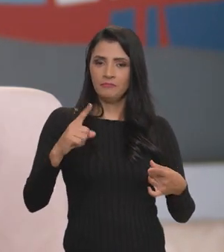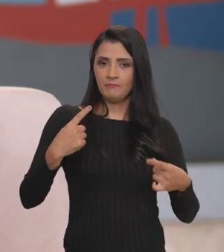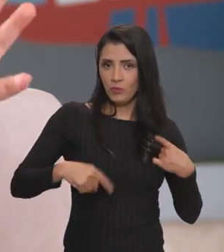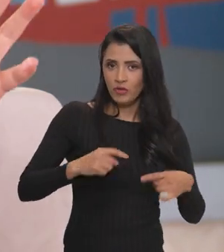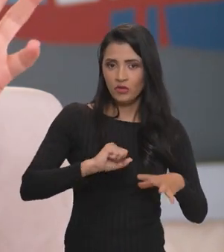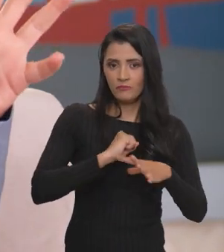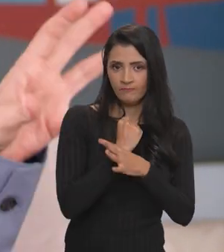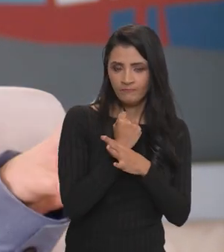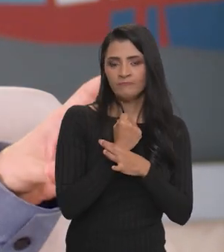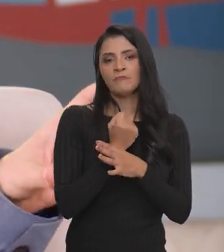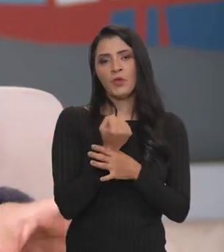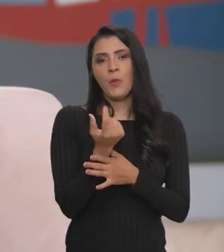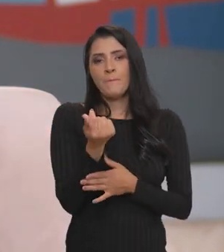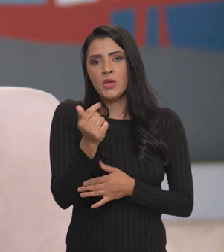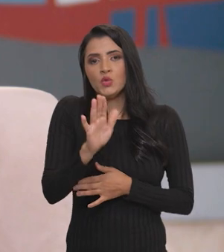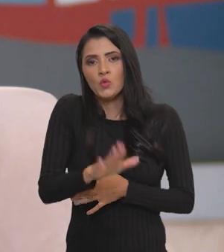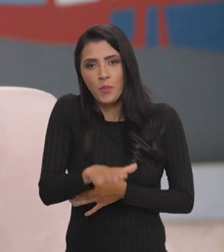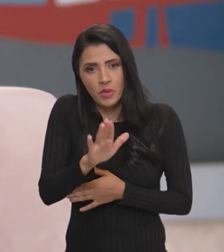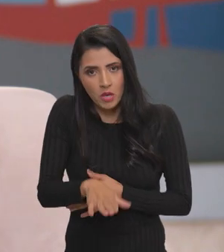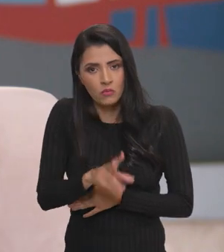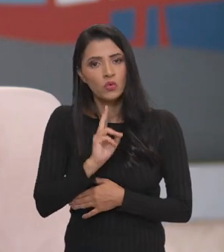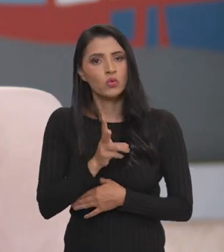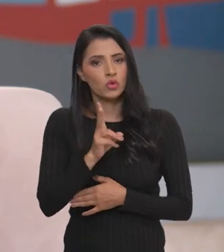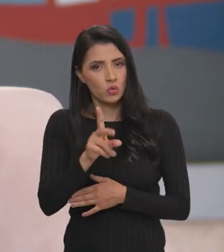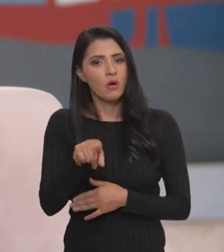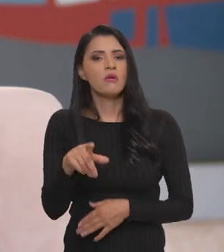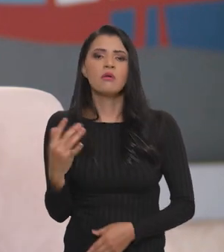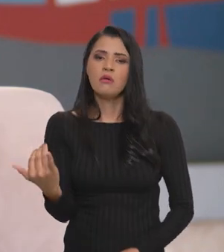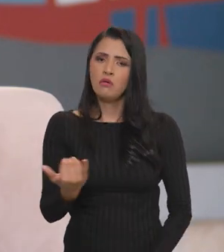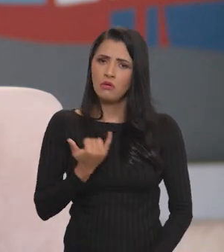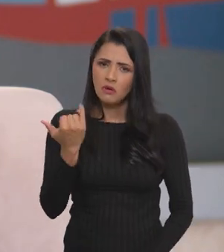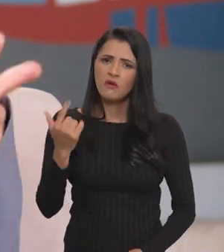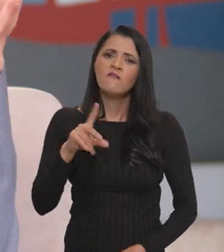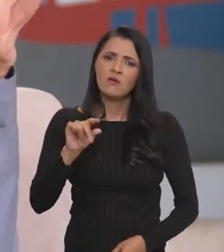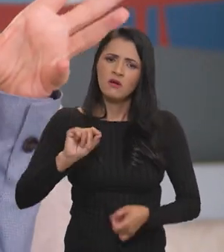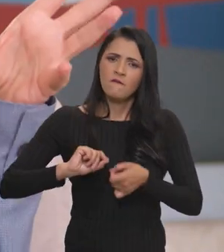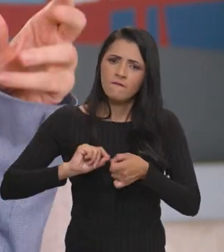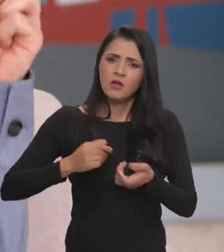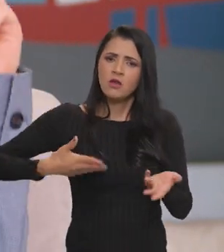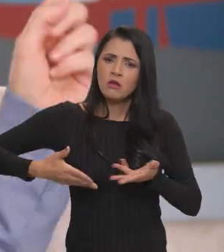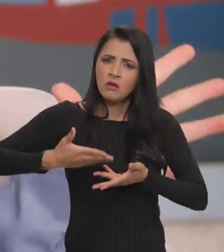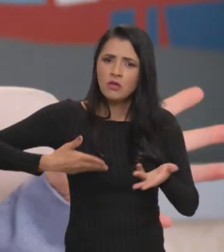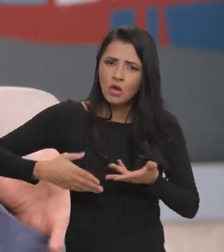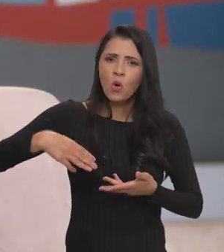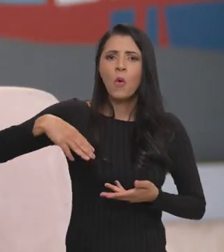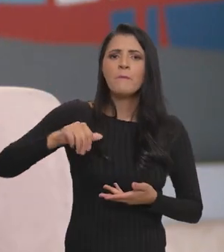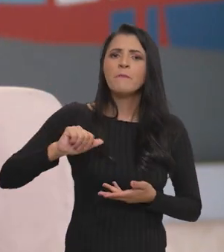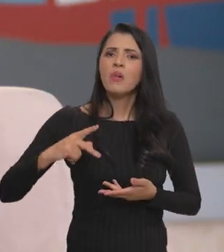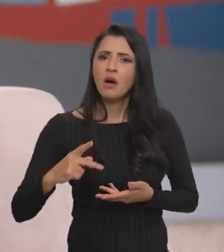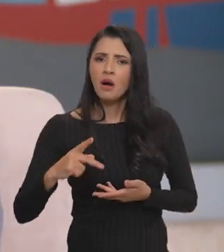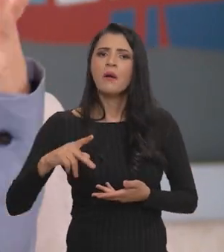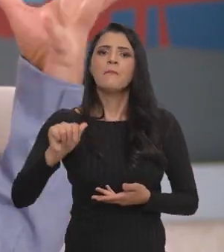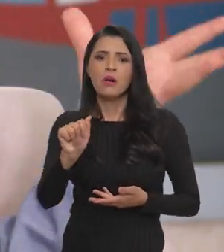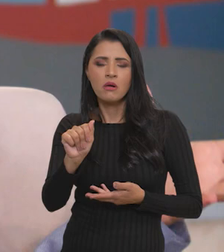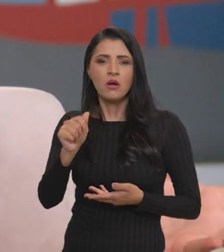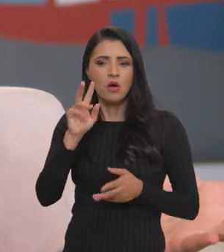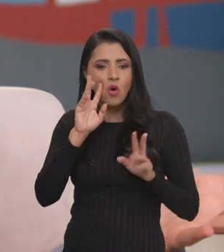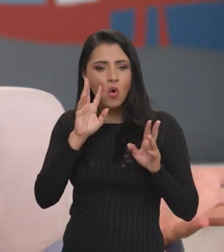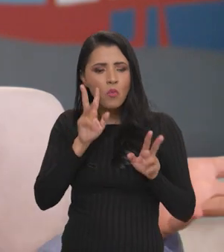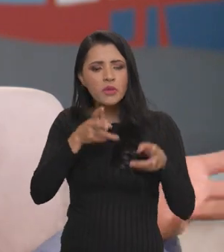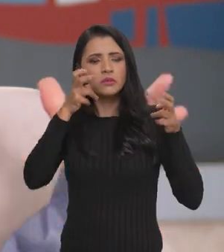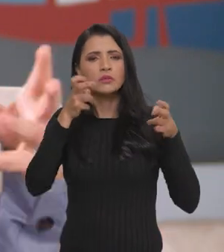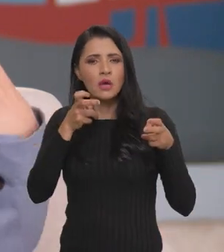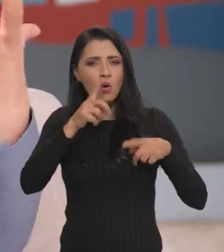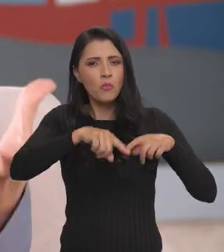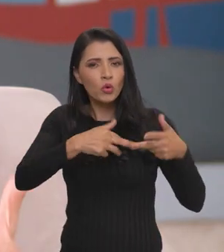Nacional de Garantia de Preços Mínimos, que continua existindo, que é muito importante, que vai ser feita de forma compartilhada com o MAPA, eles olhando